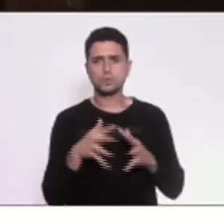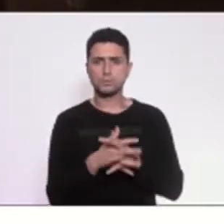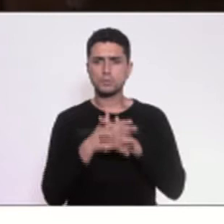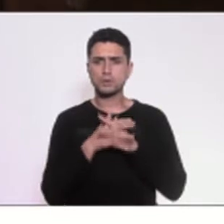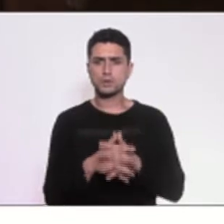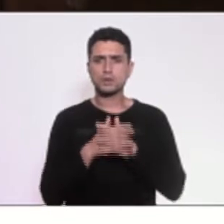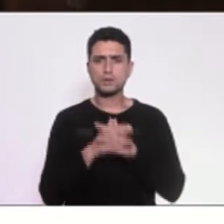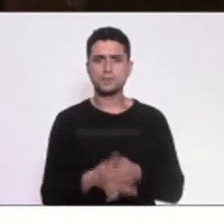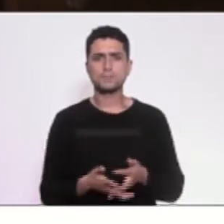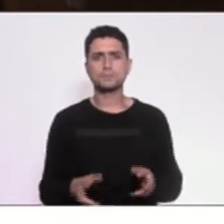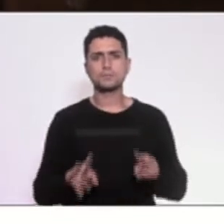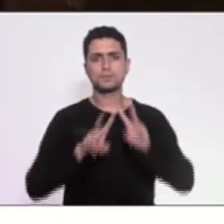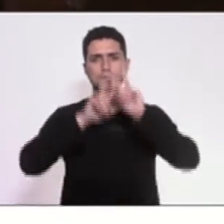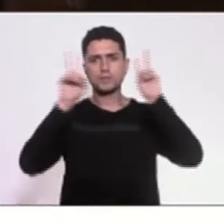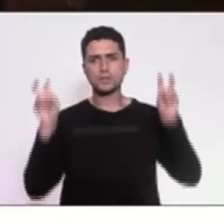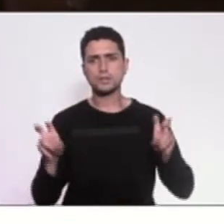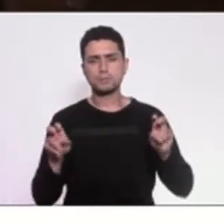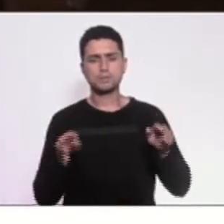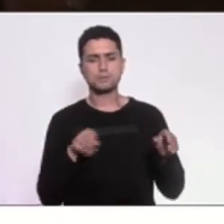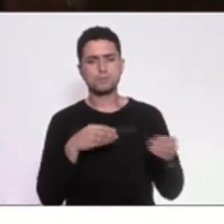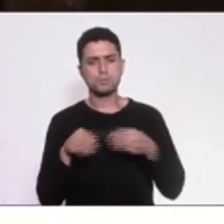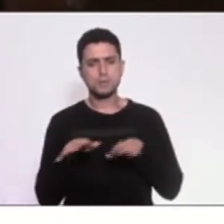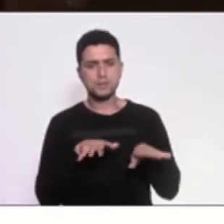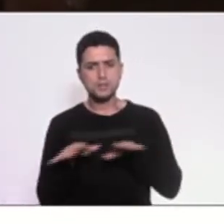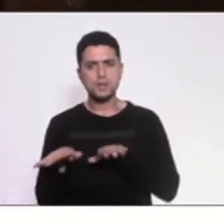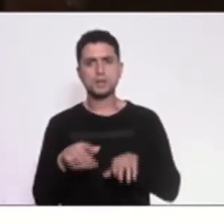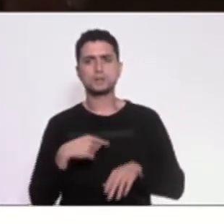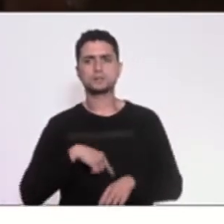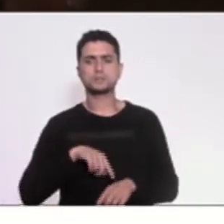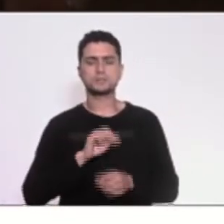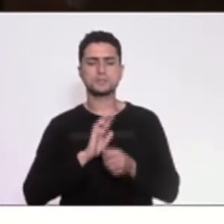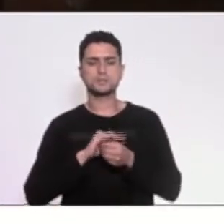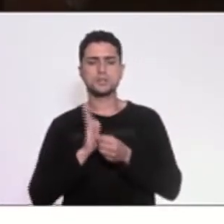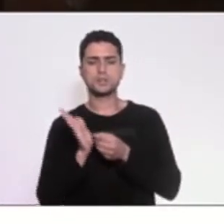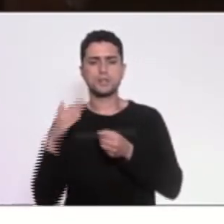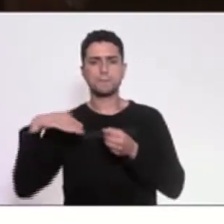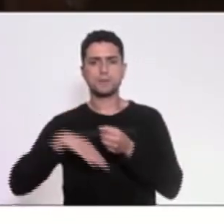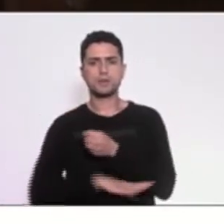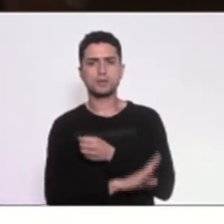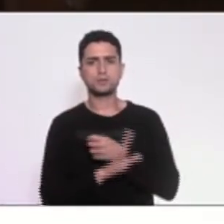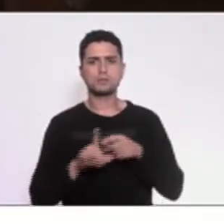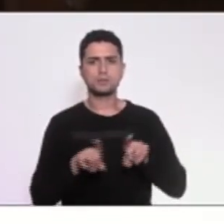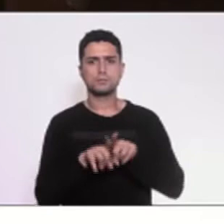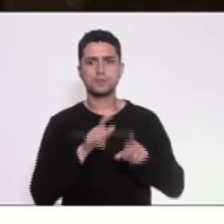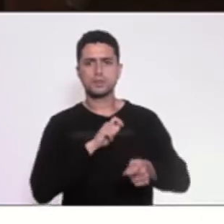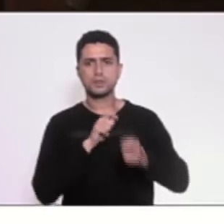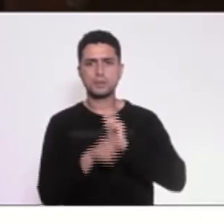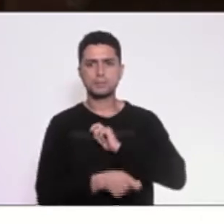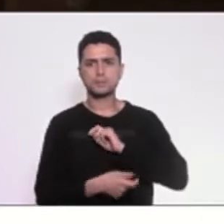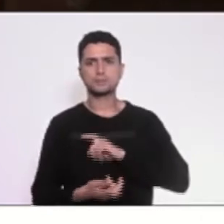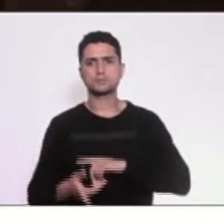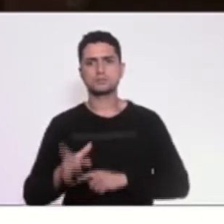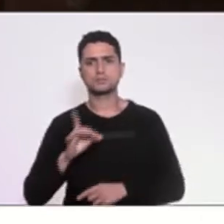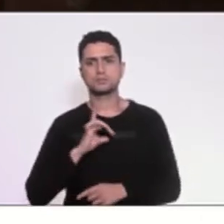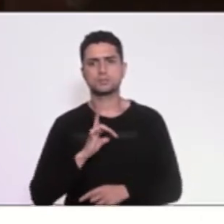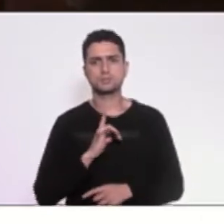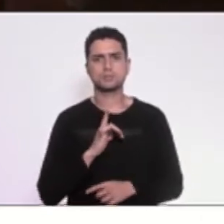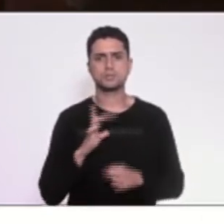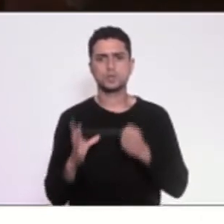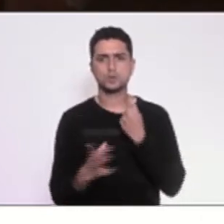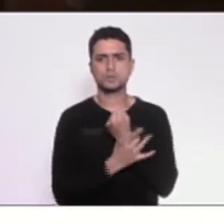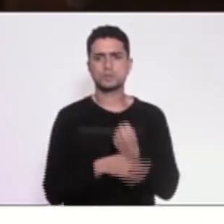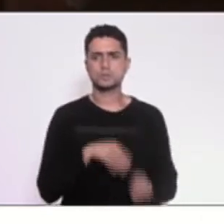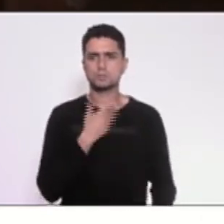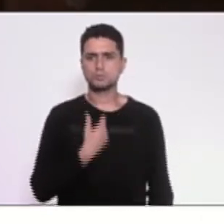os temas da mobilidade, do saneamento, da habitação, da segurança pública, deputado do Márcio Alberto,